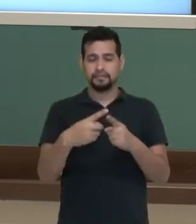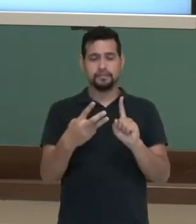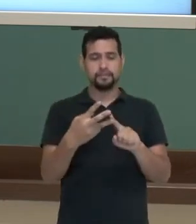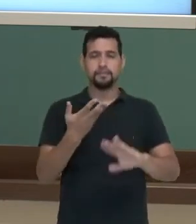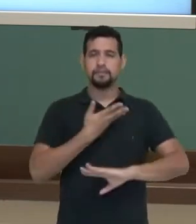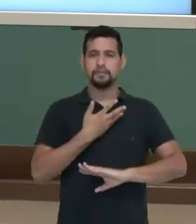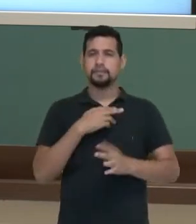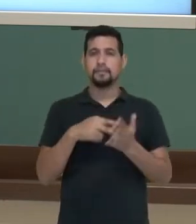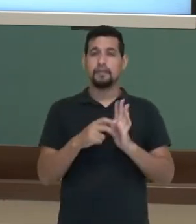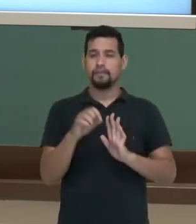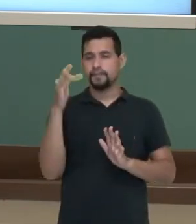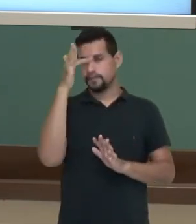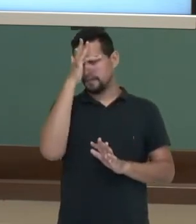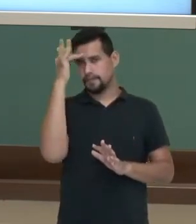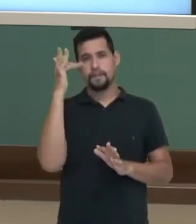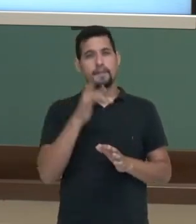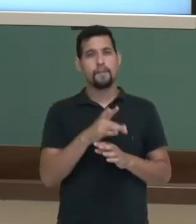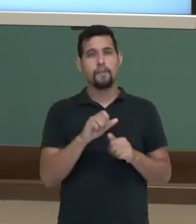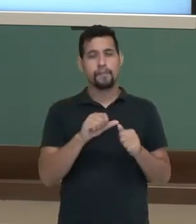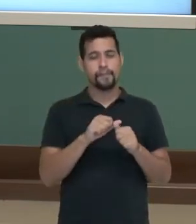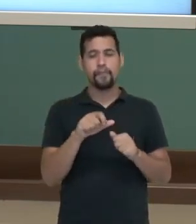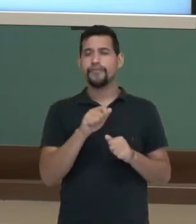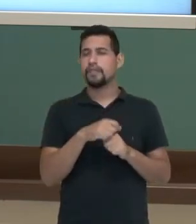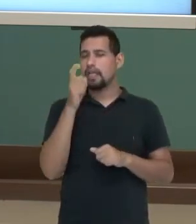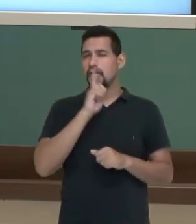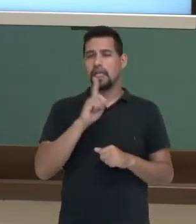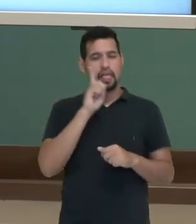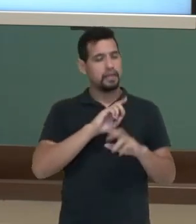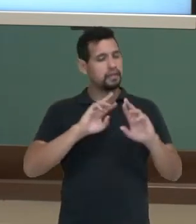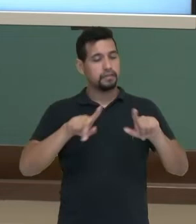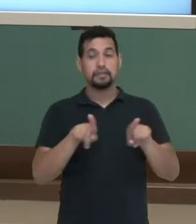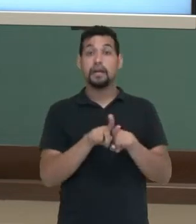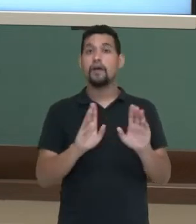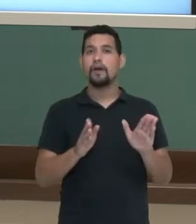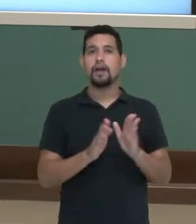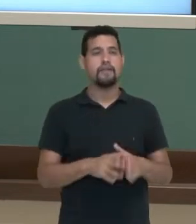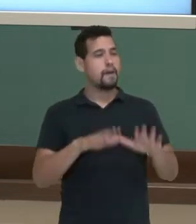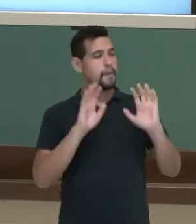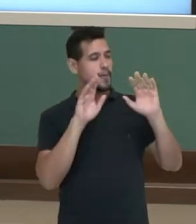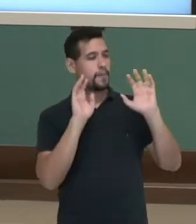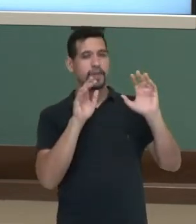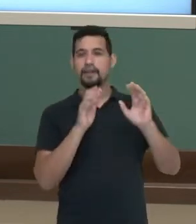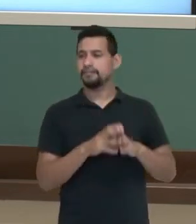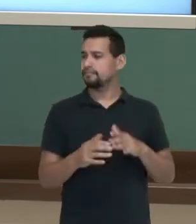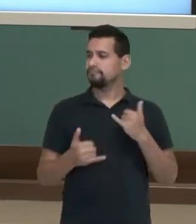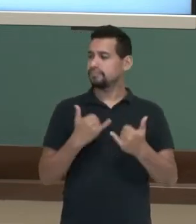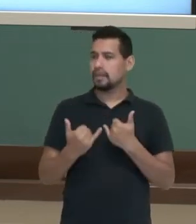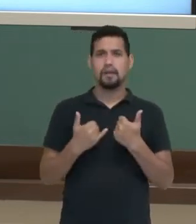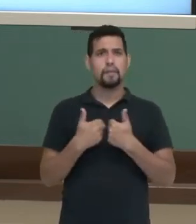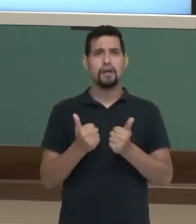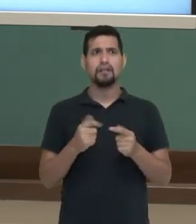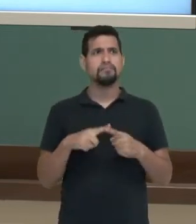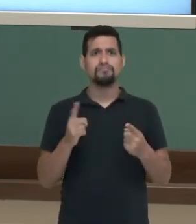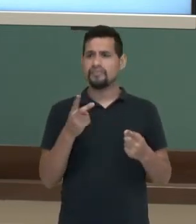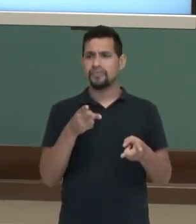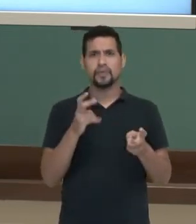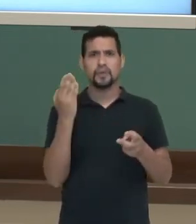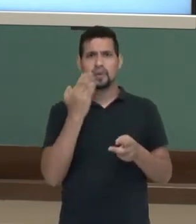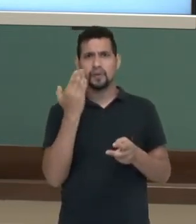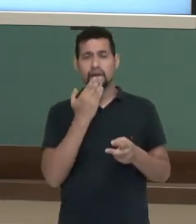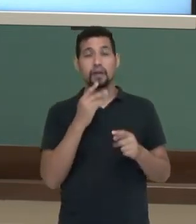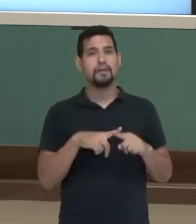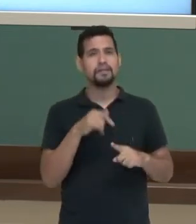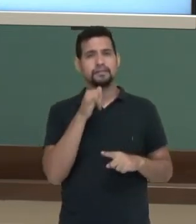situação, a pessoa voltou, tomou sorvete e agora está jogando bola na areia. Por isso que ela não está ali. Mas repare bem.